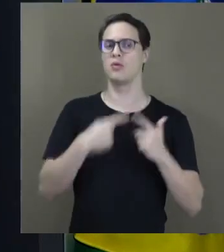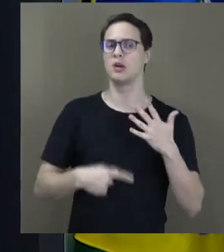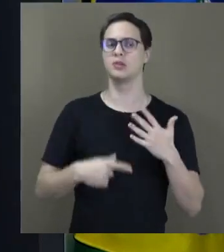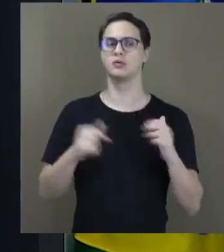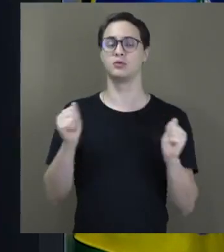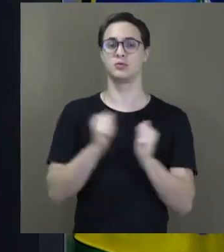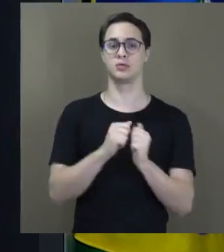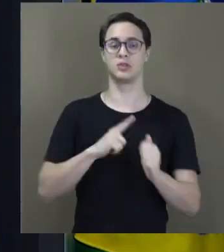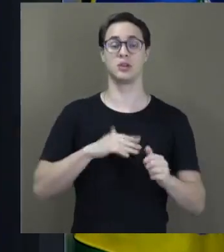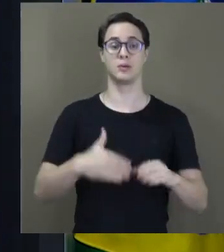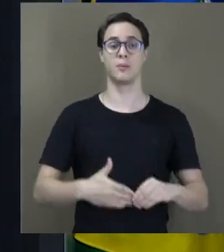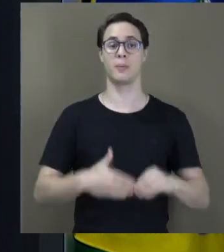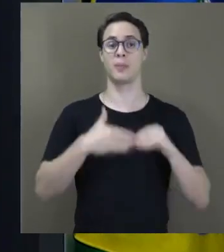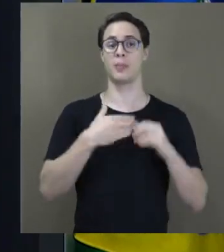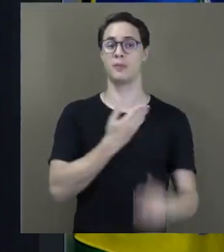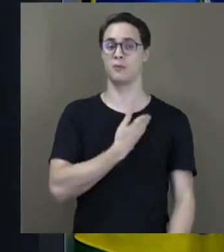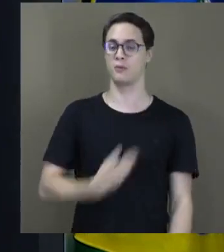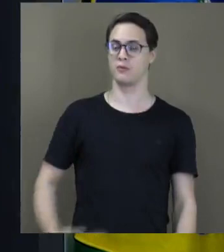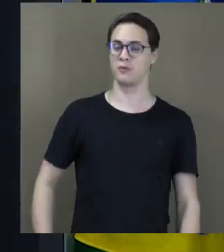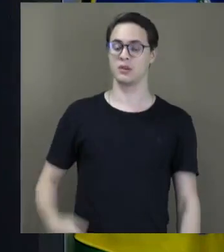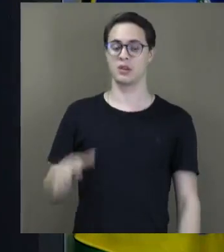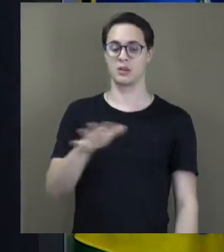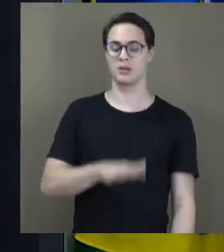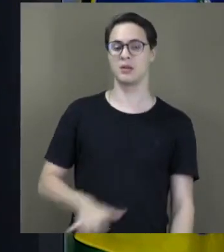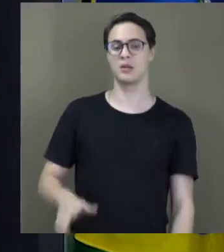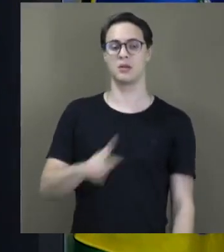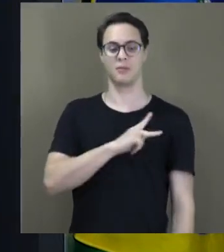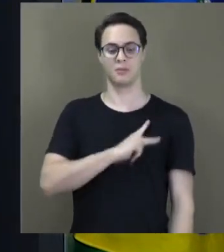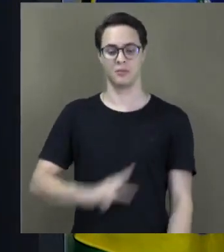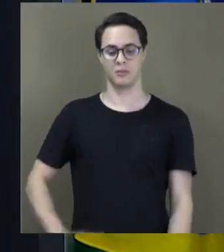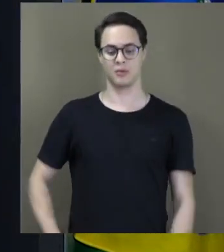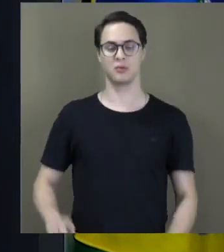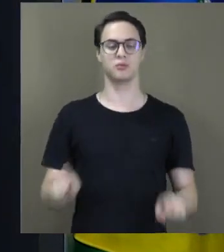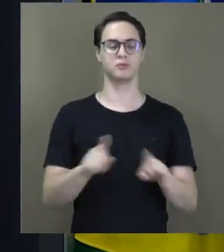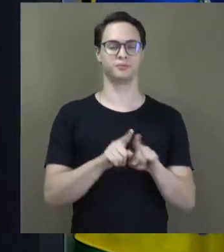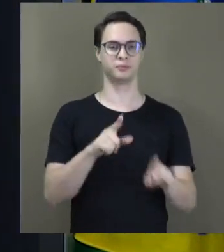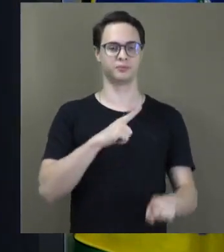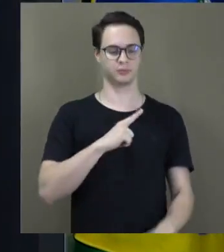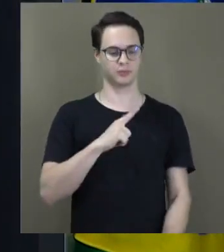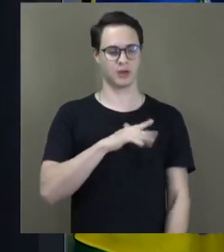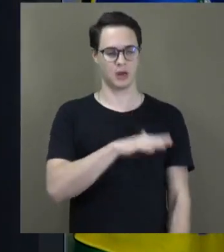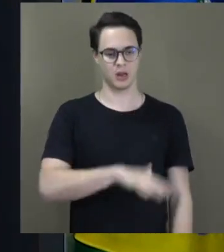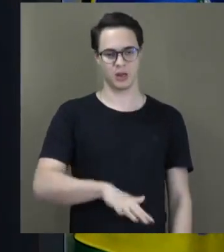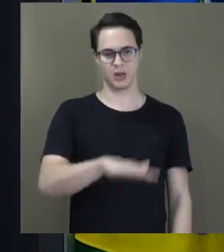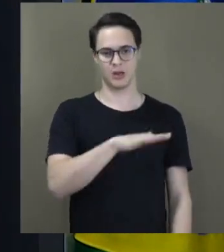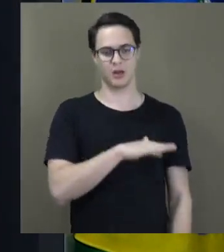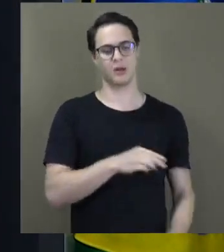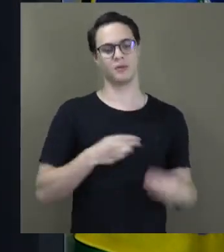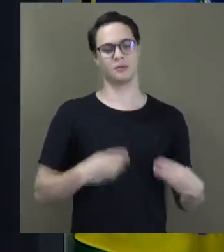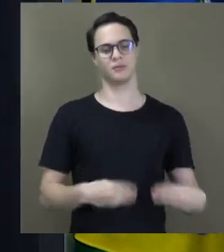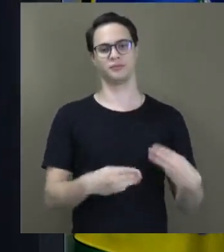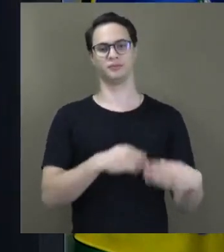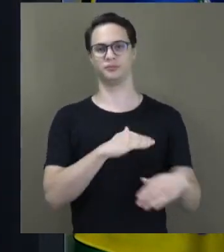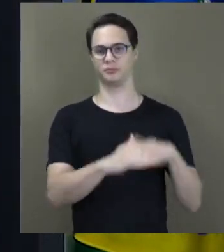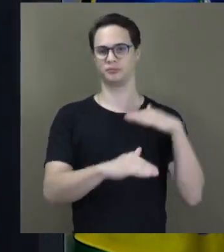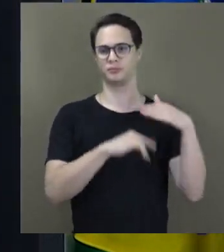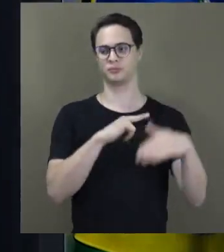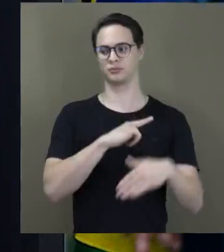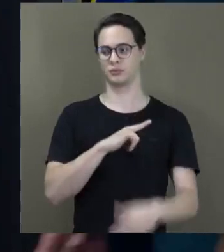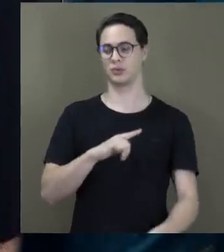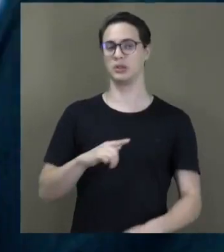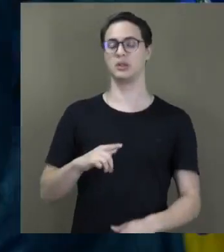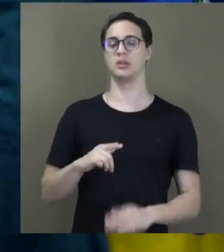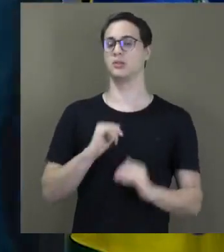liderança do próprio governo, tanto da Presidência da República, quanto do Ministério do Desenvolvimento, Indústria e Comércio,